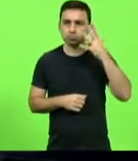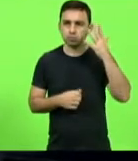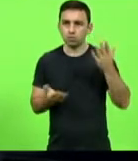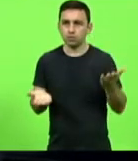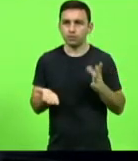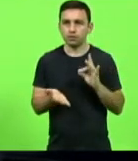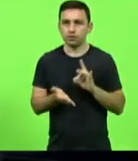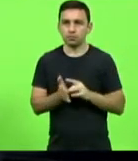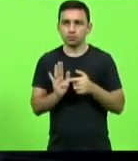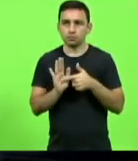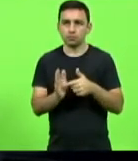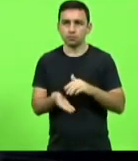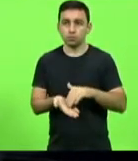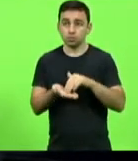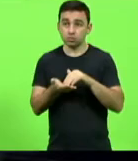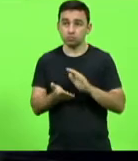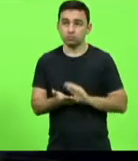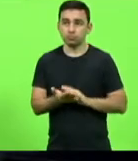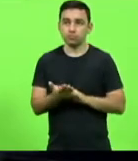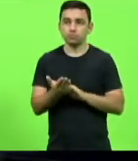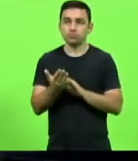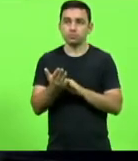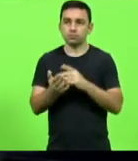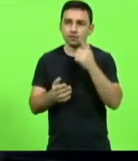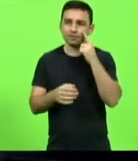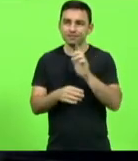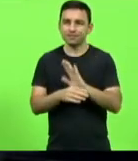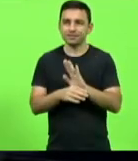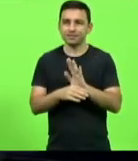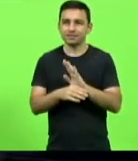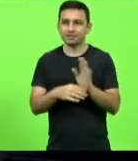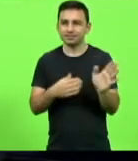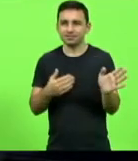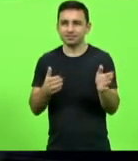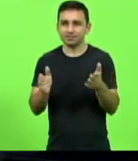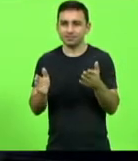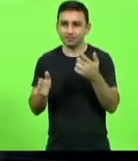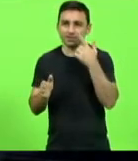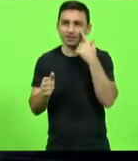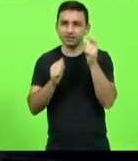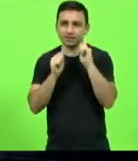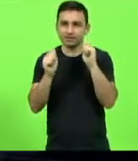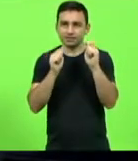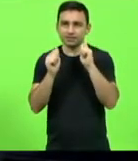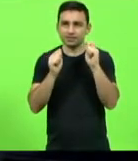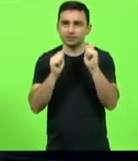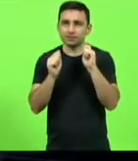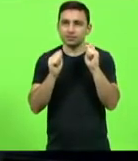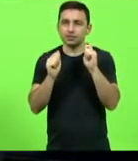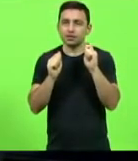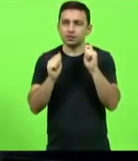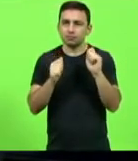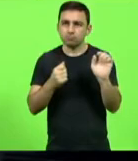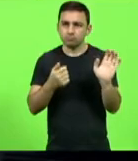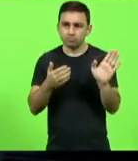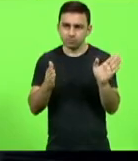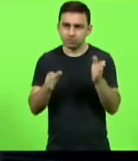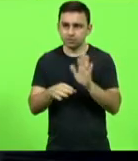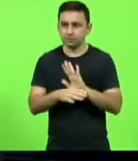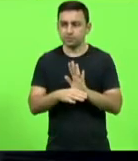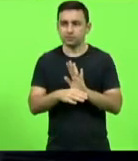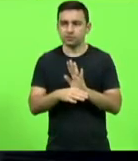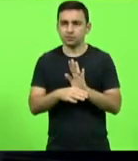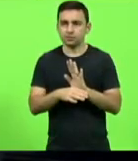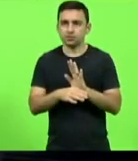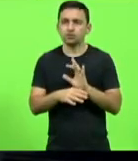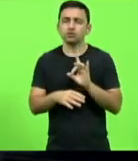apresentar uma moção de aplauso e eu queria vou passar um videozinho vou pedir para a assessoria que passe o vídeo mas só queria fazer uma